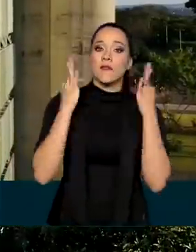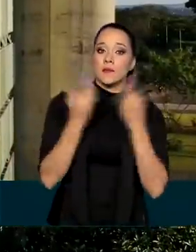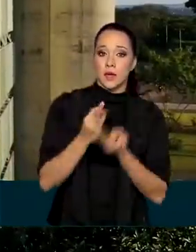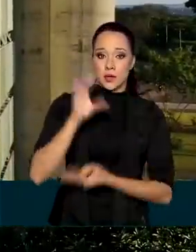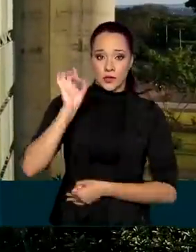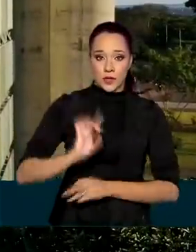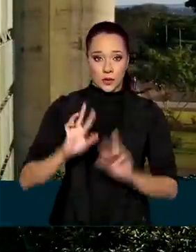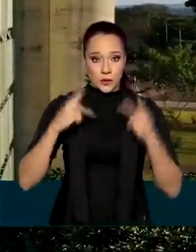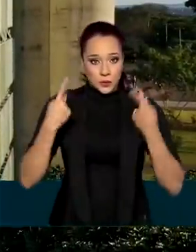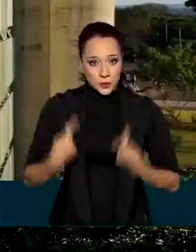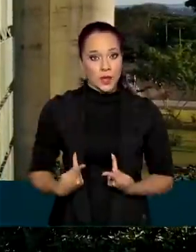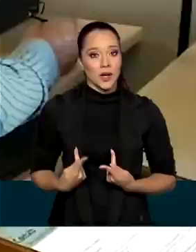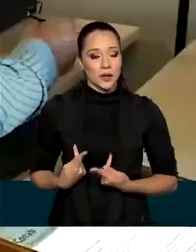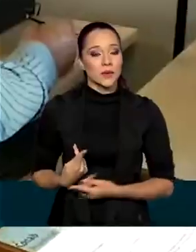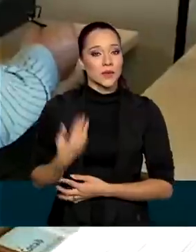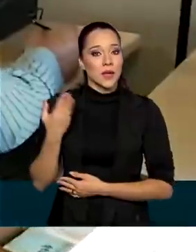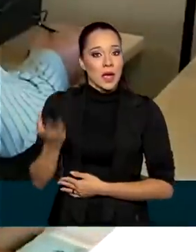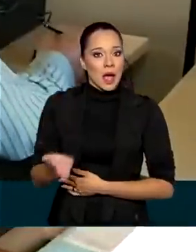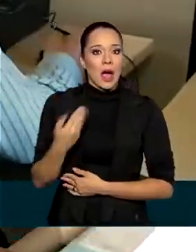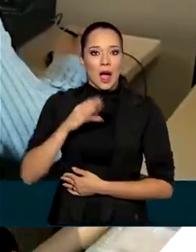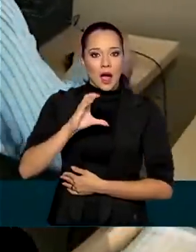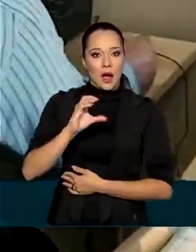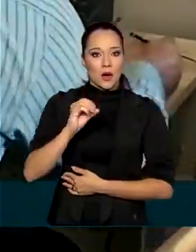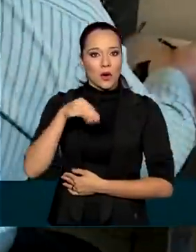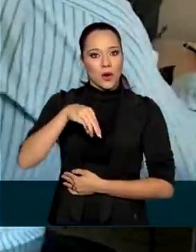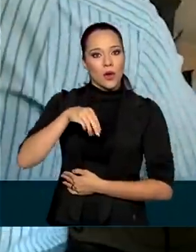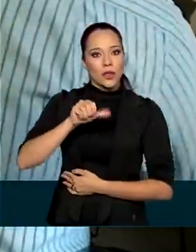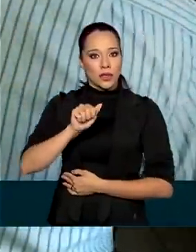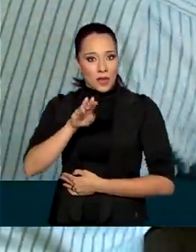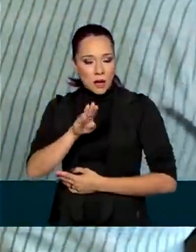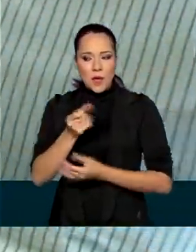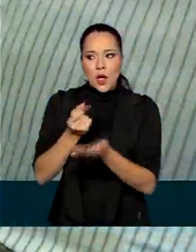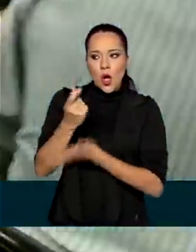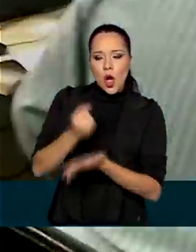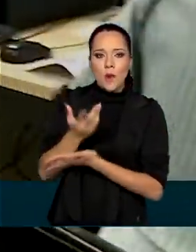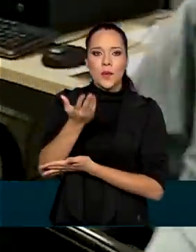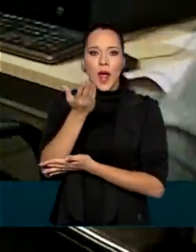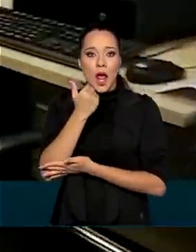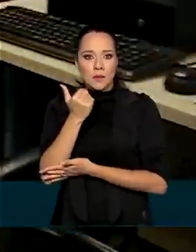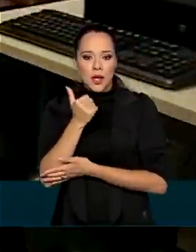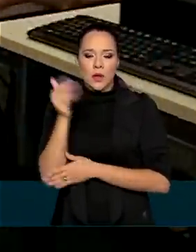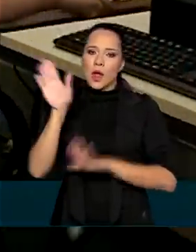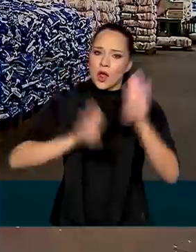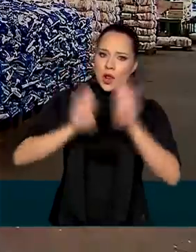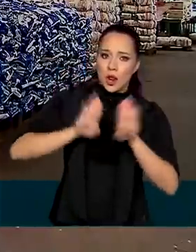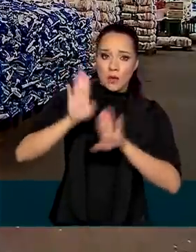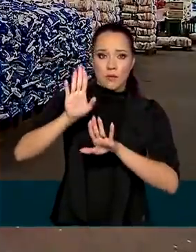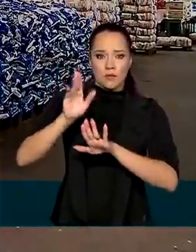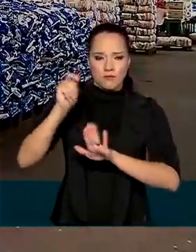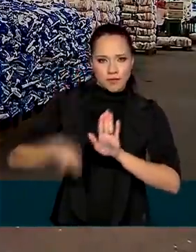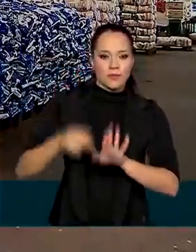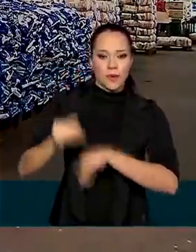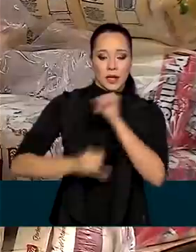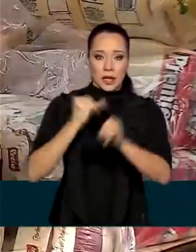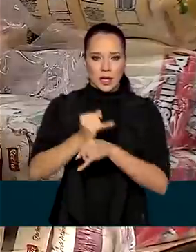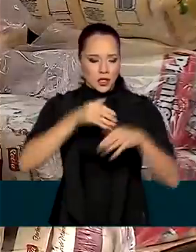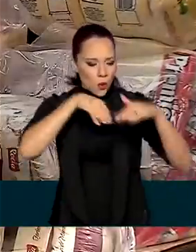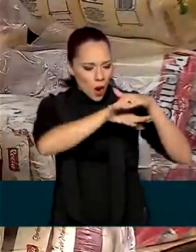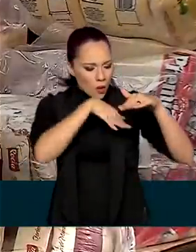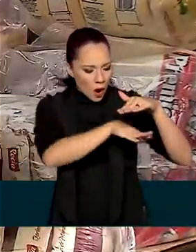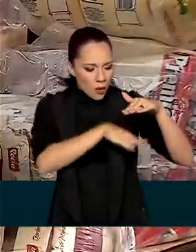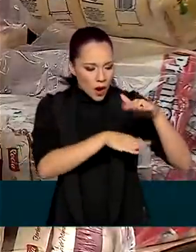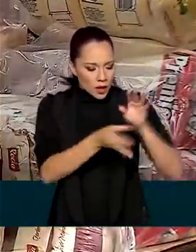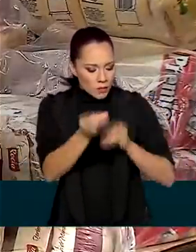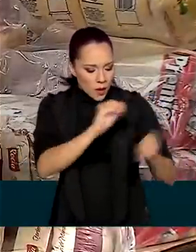Família e dos Direitos Humanos, a CONAB compra os alimentos em leilões virtuais, armazena e